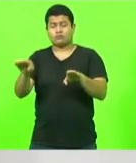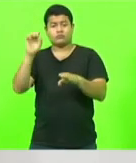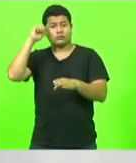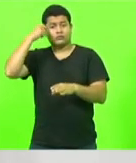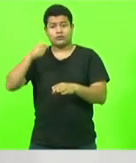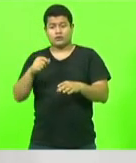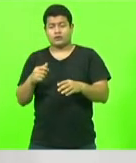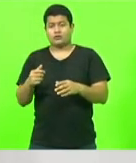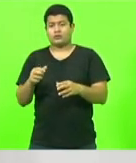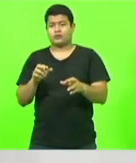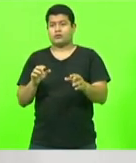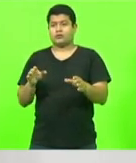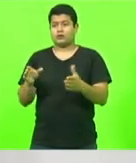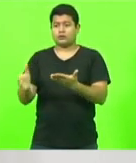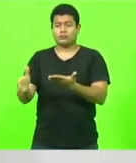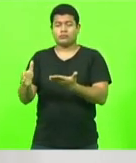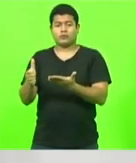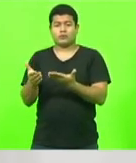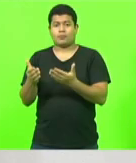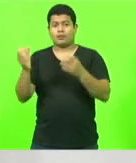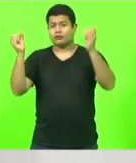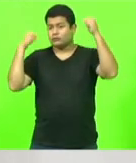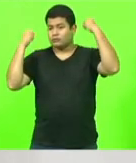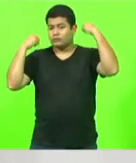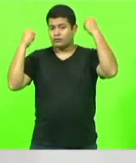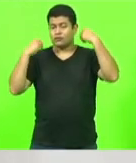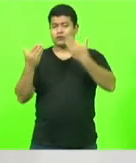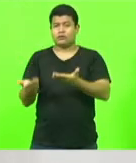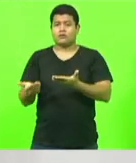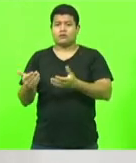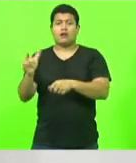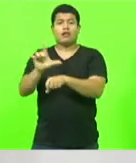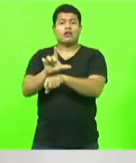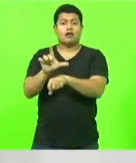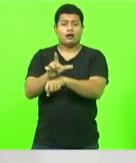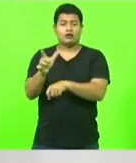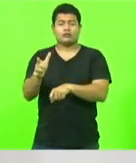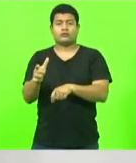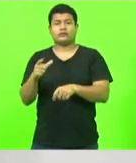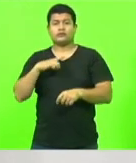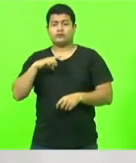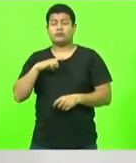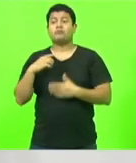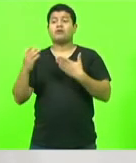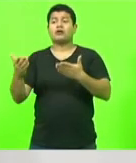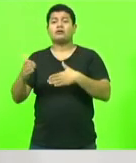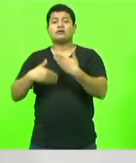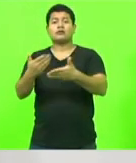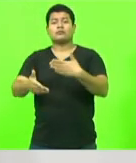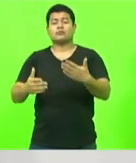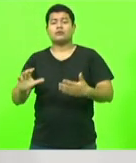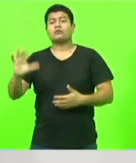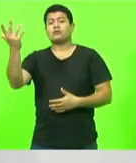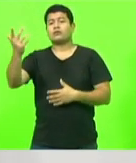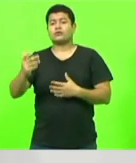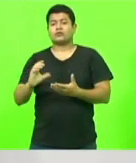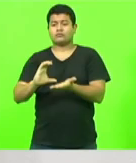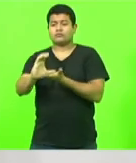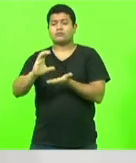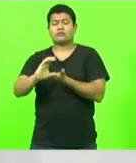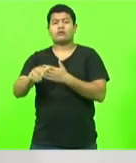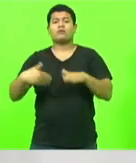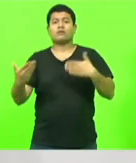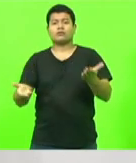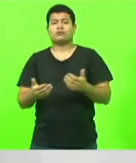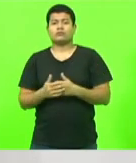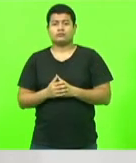no trecho de Chapecó, o acesso de Chapecó. Depois, quais que foram os investimentos que o governo federal, o governo Bolsonaro fez em Santa Catarina?